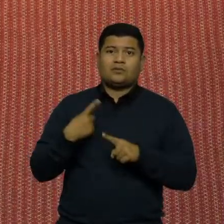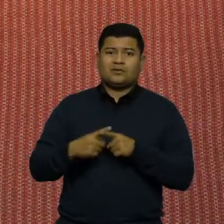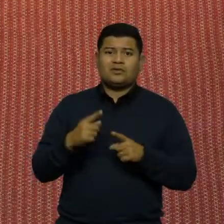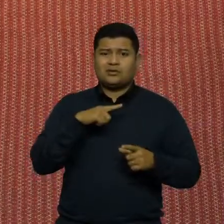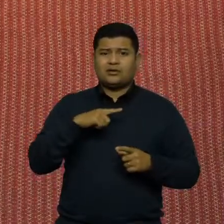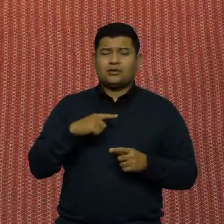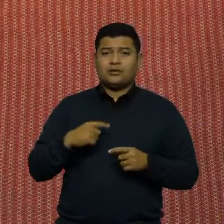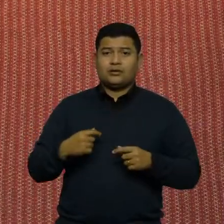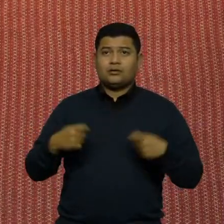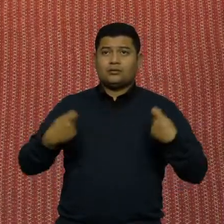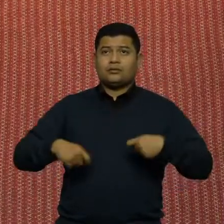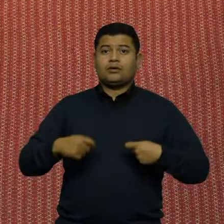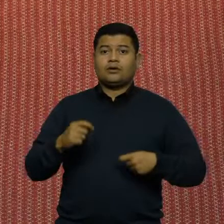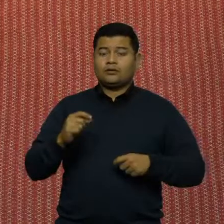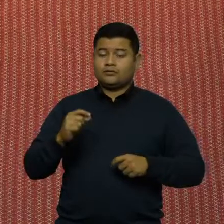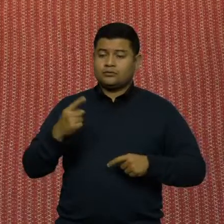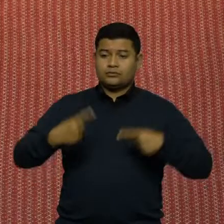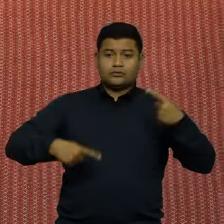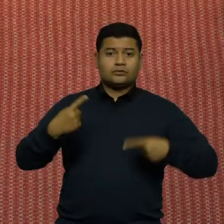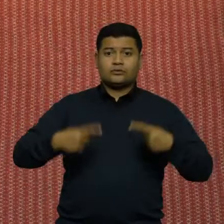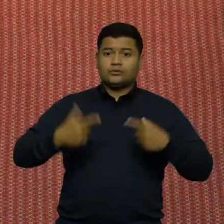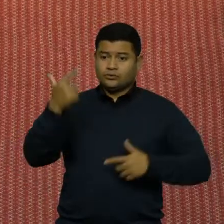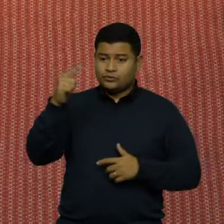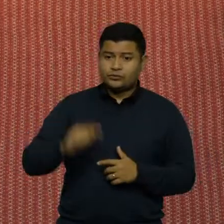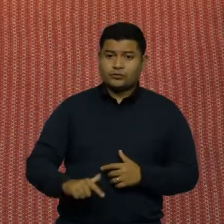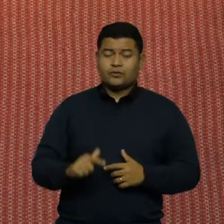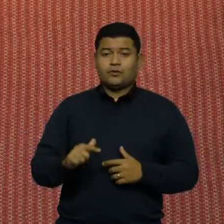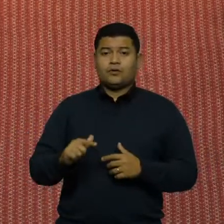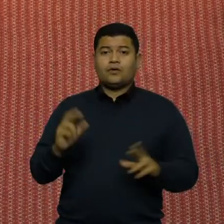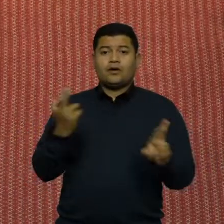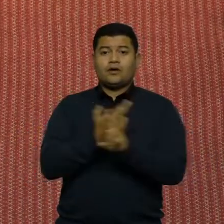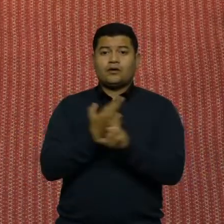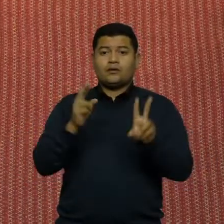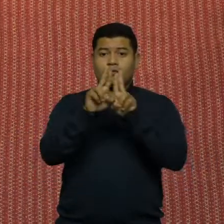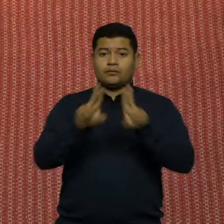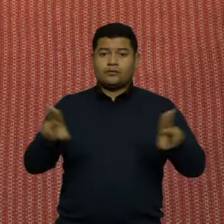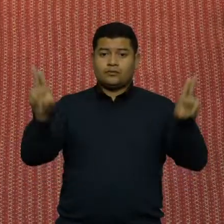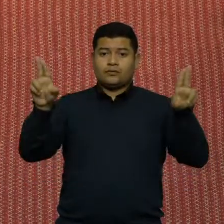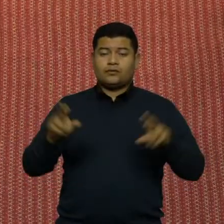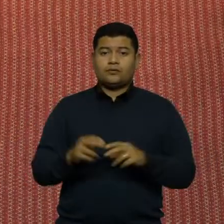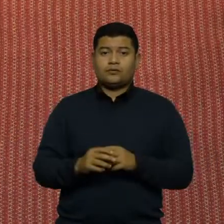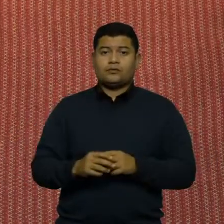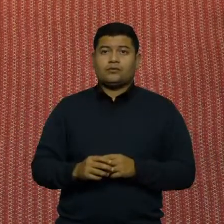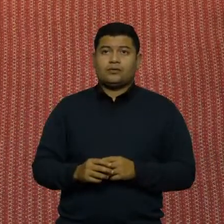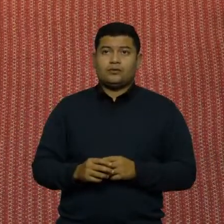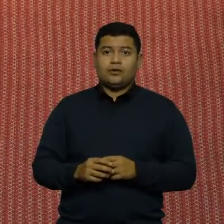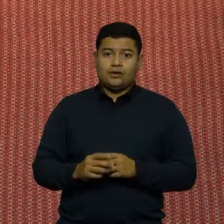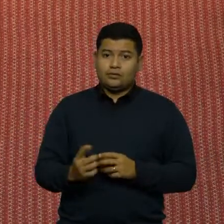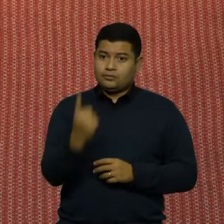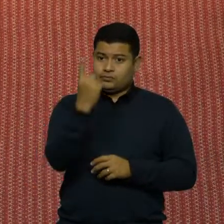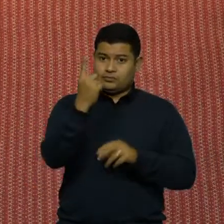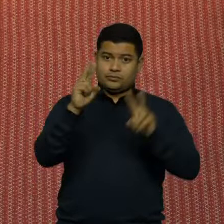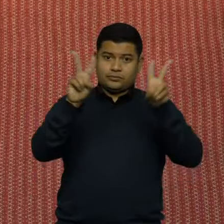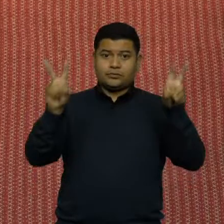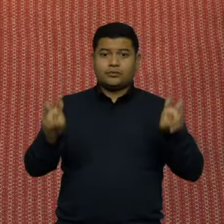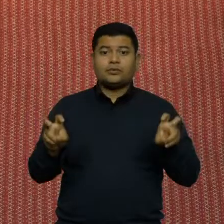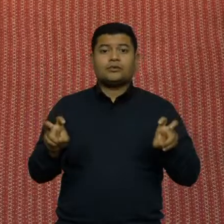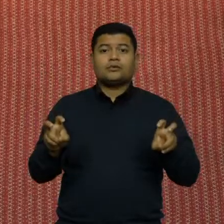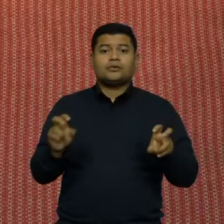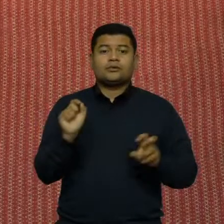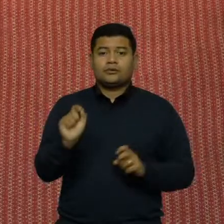rediscutir com relação às universidades. E uma delas, deputado Gessé,